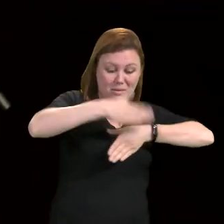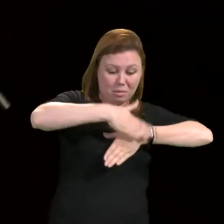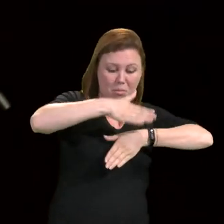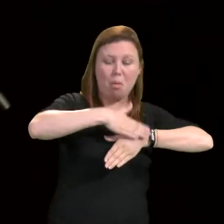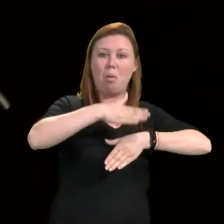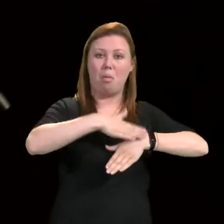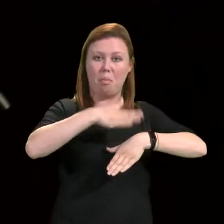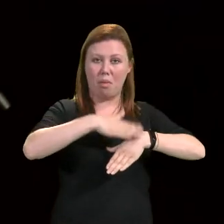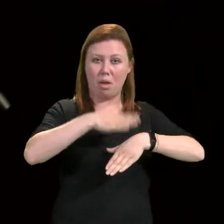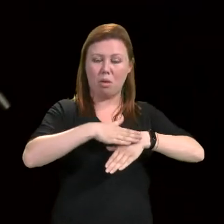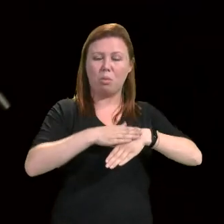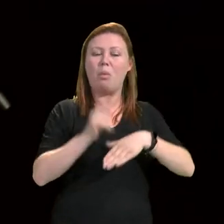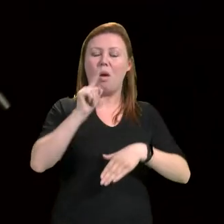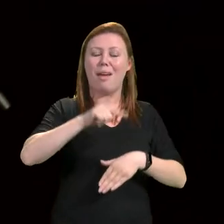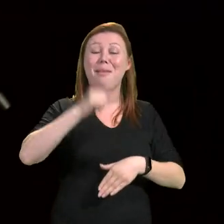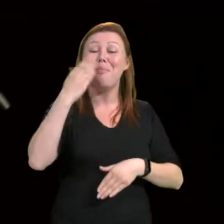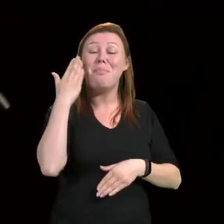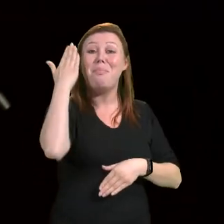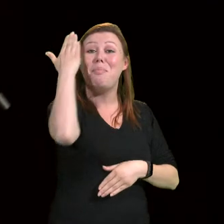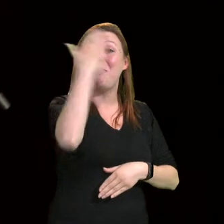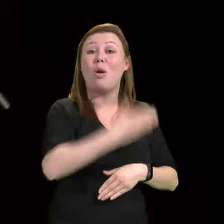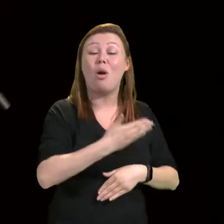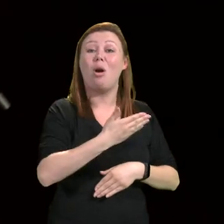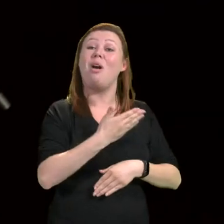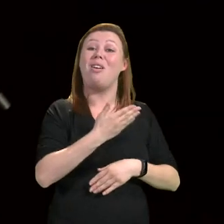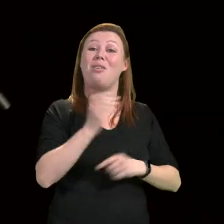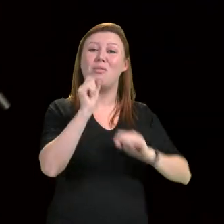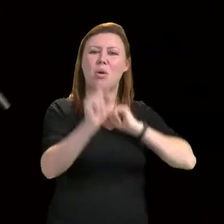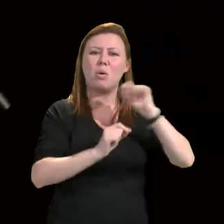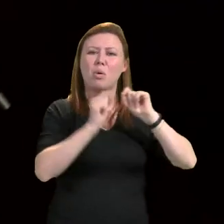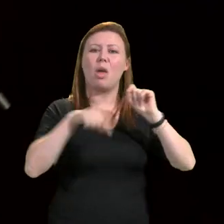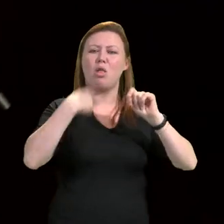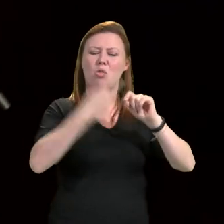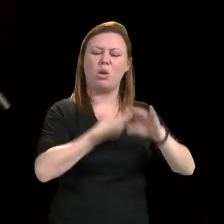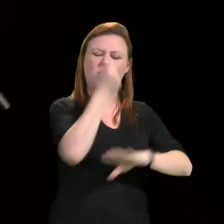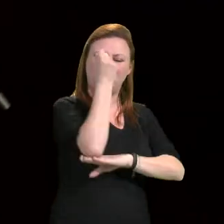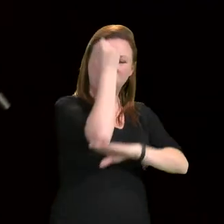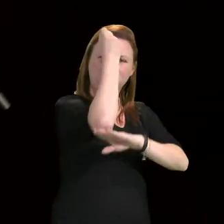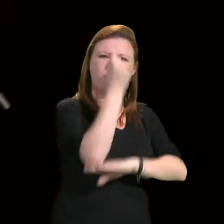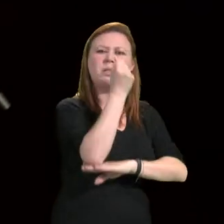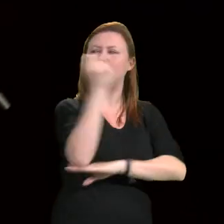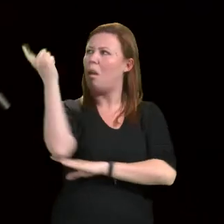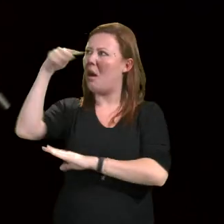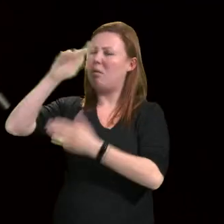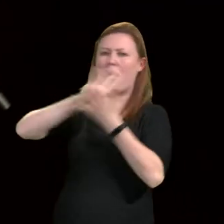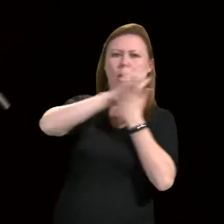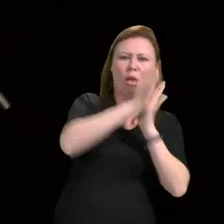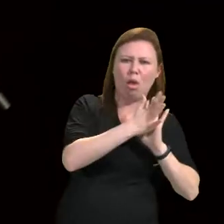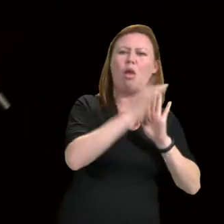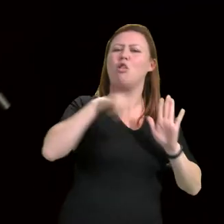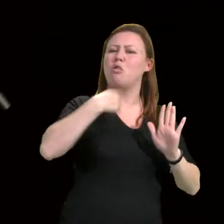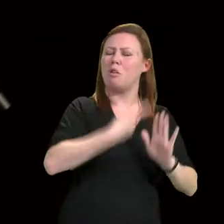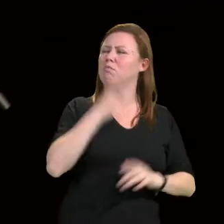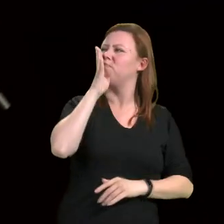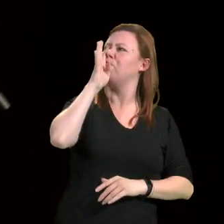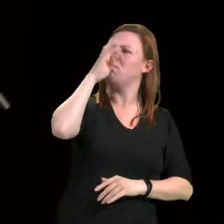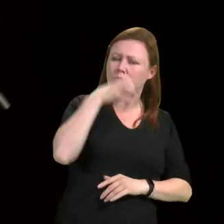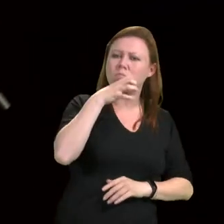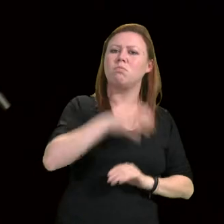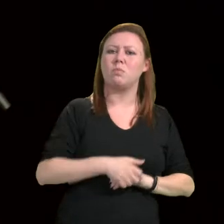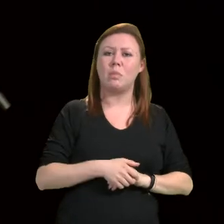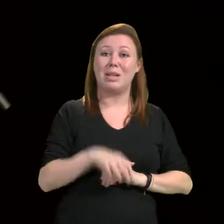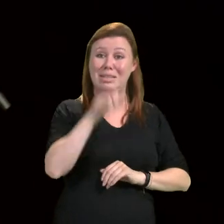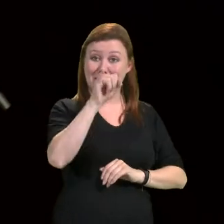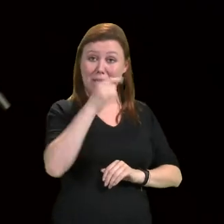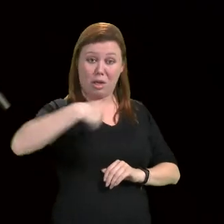que de fato pode fazer resistência a esse ataque. Porque sem a unidade